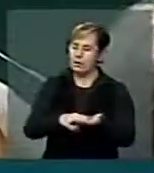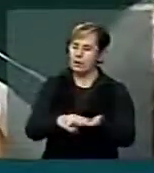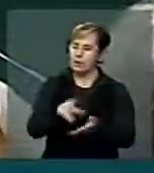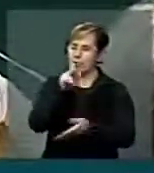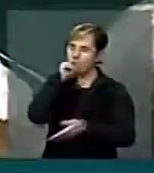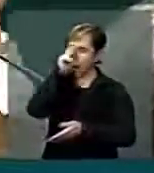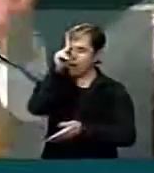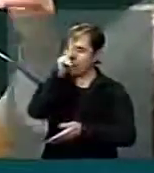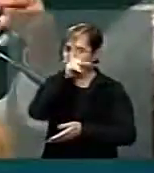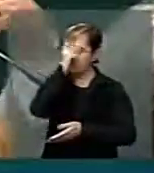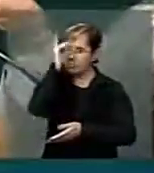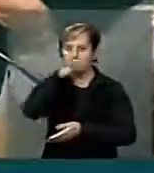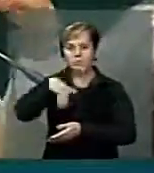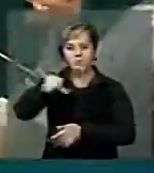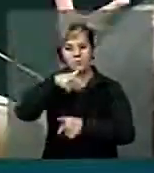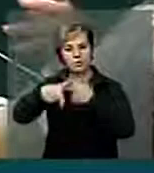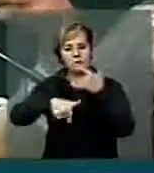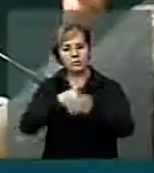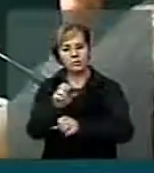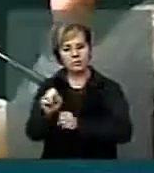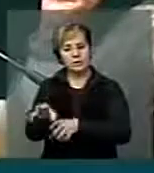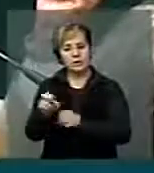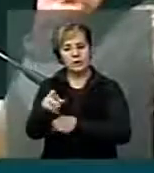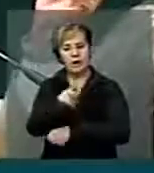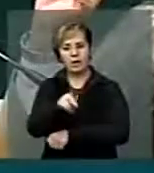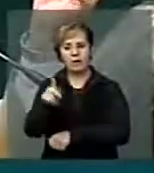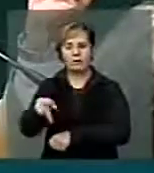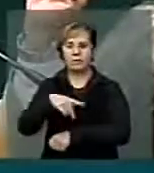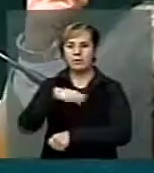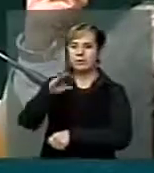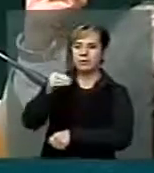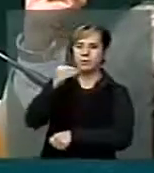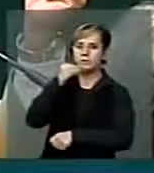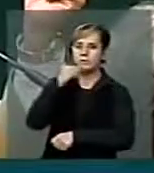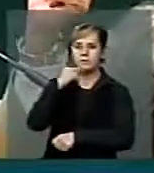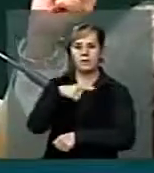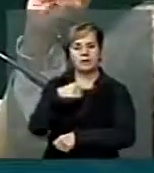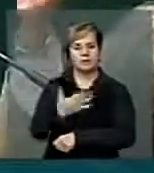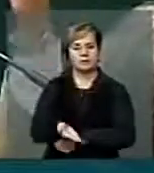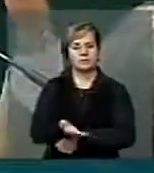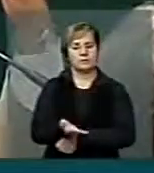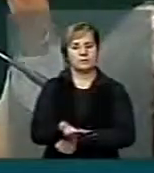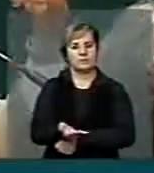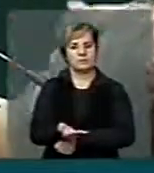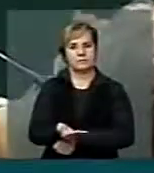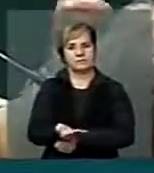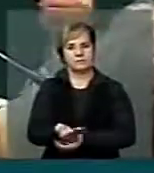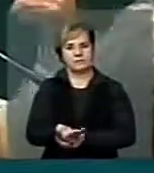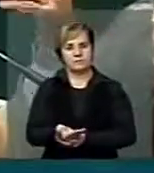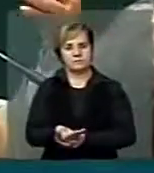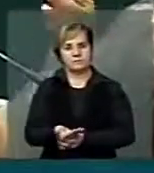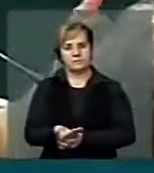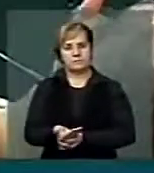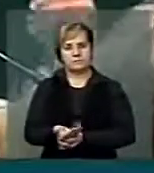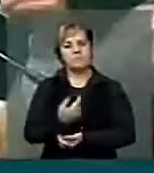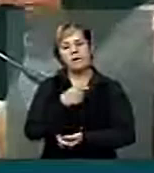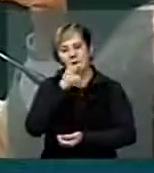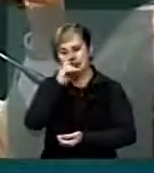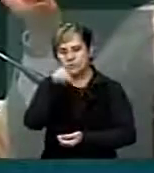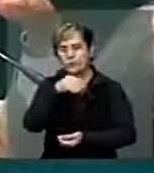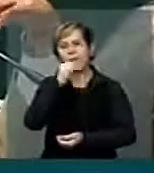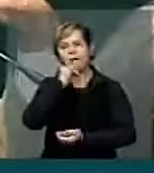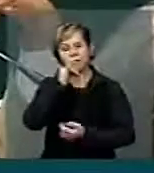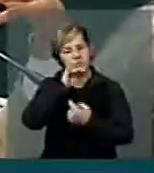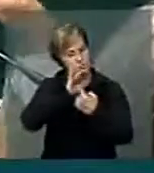para quem trabalha na educação, para a oportunidade que a gente vai tendo na educação, que eu acho que são exemplos.